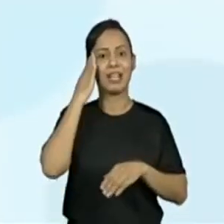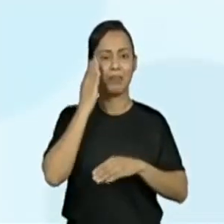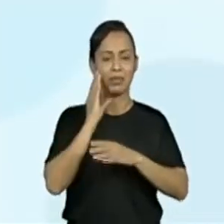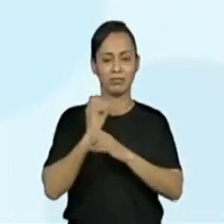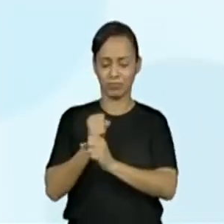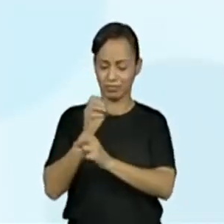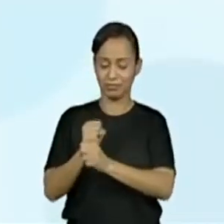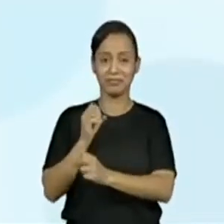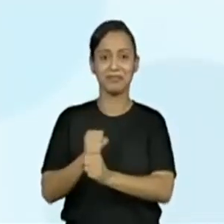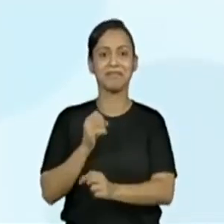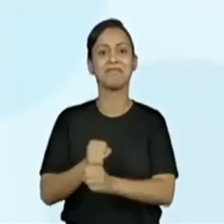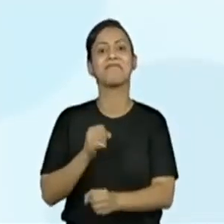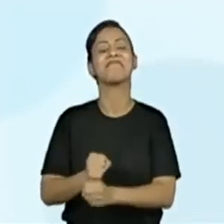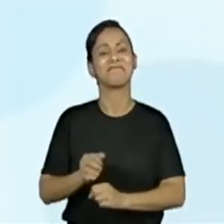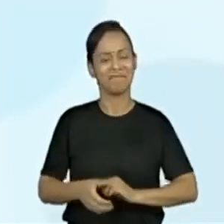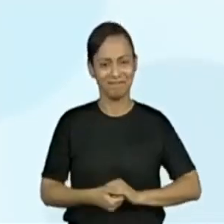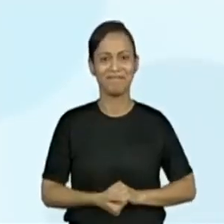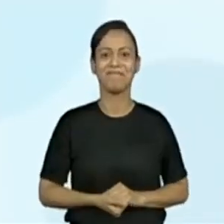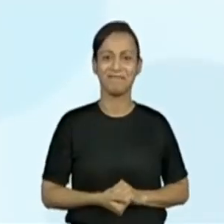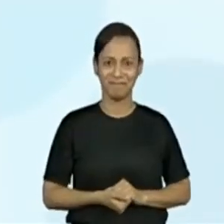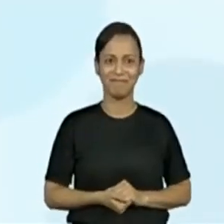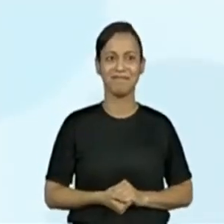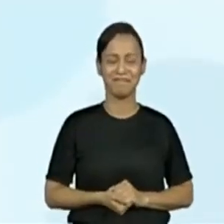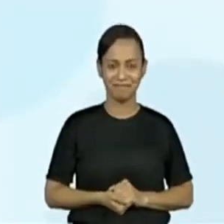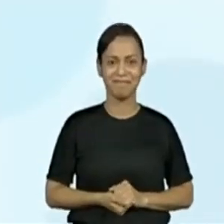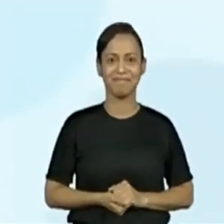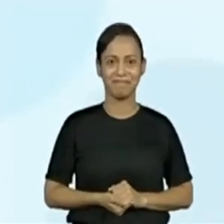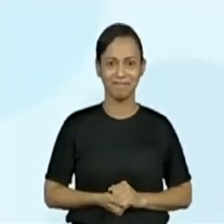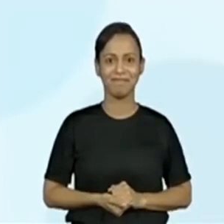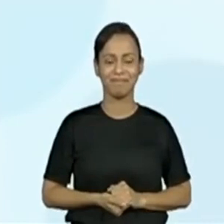o número seguinte. Muito bom.